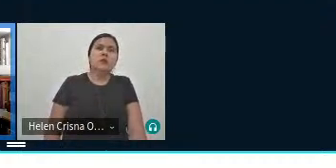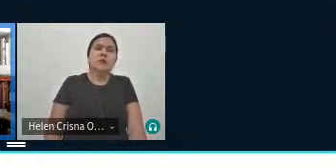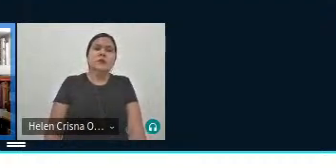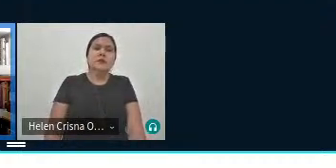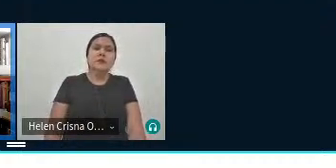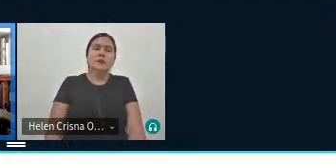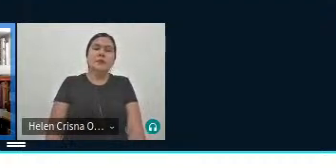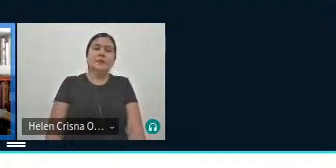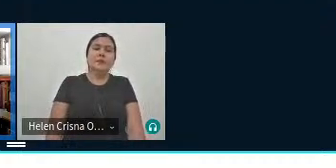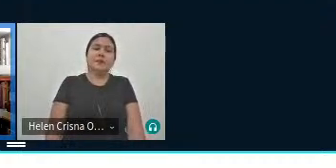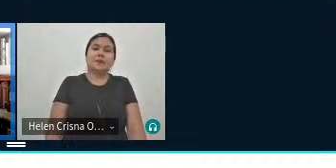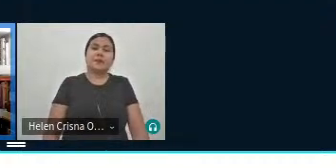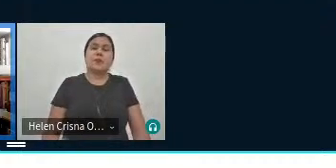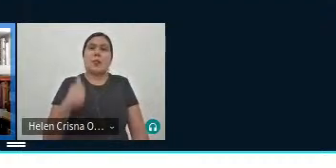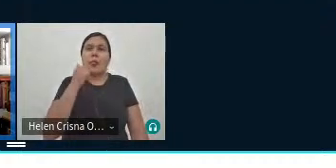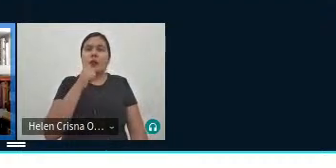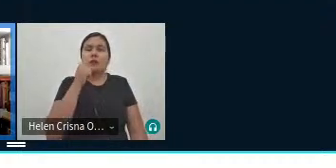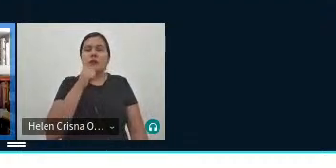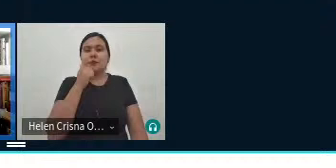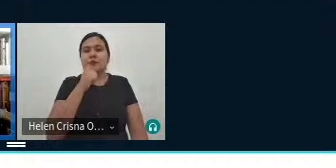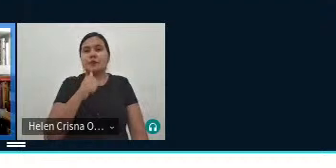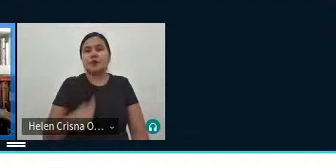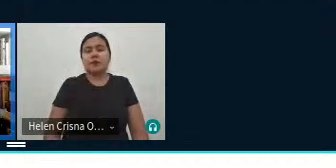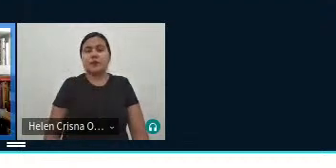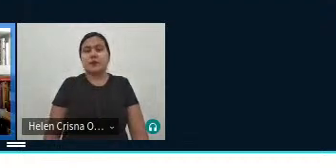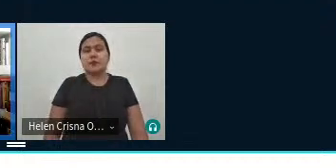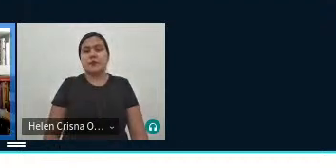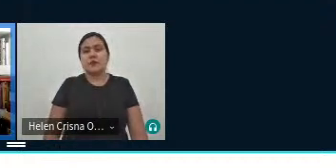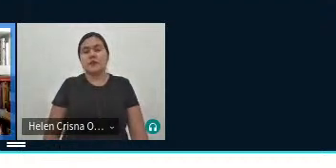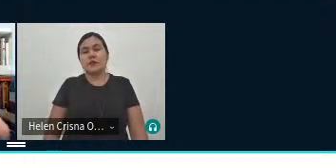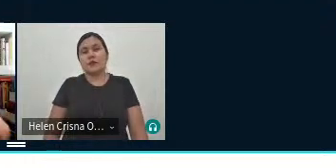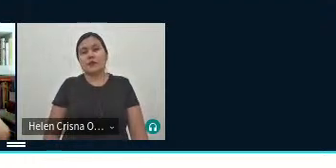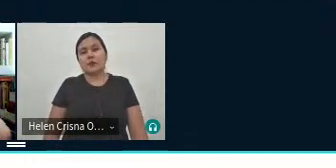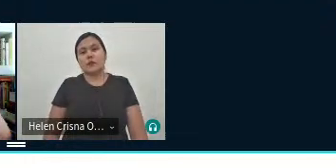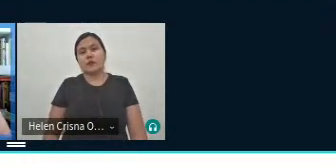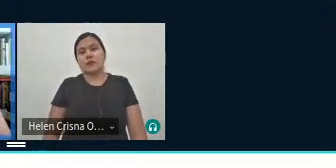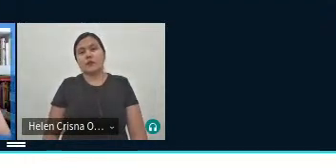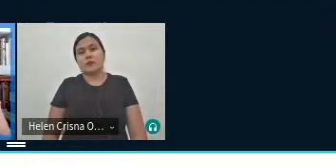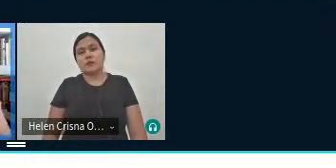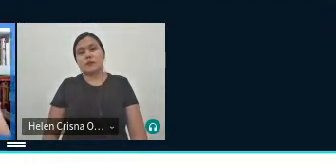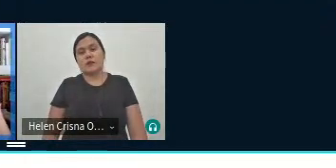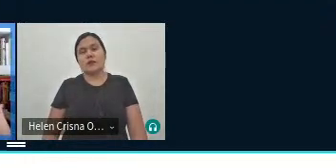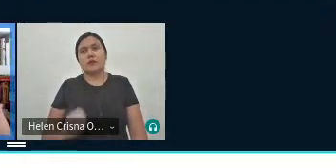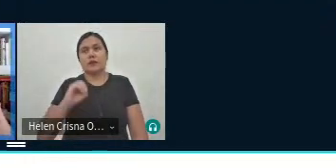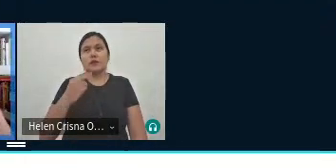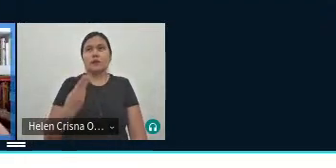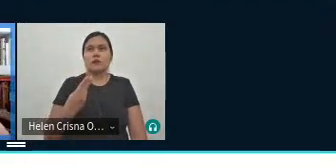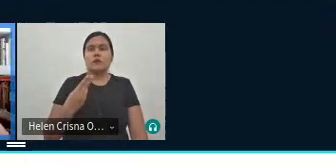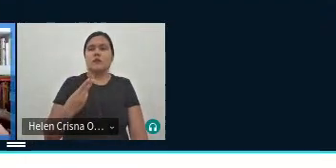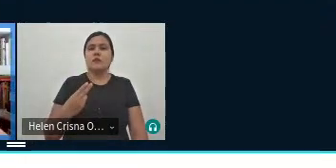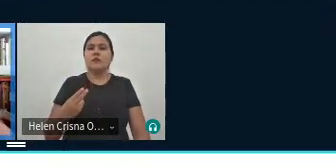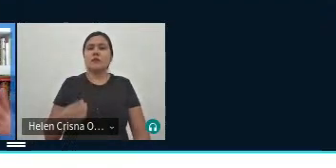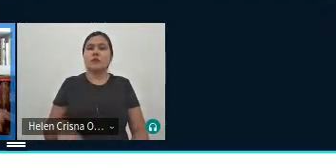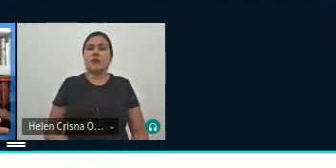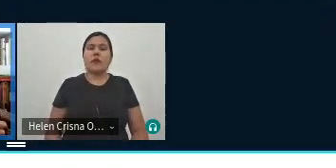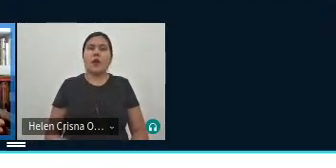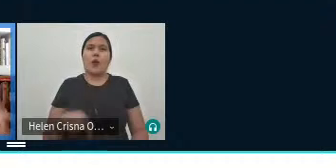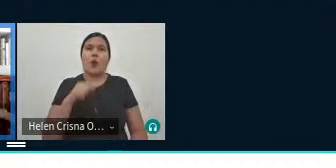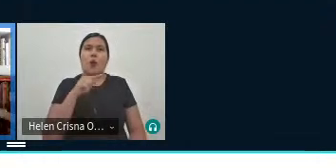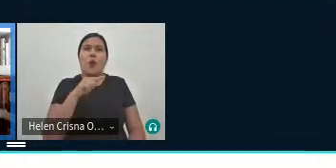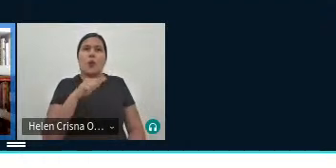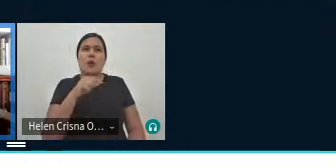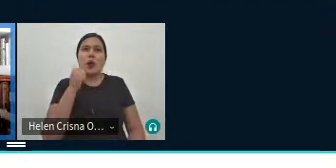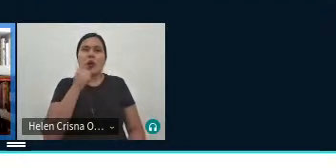ou não por mulheres por mulheres ou e por aquelas né que se